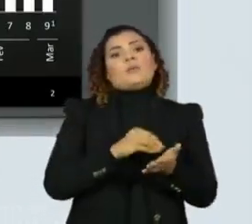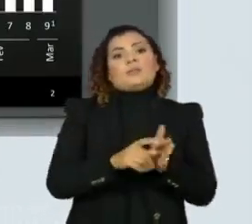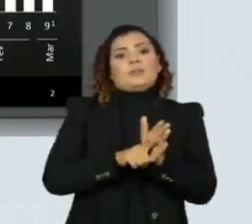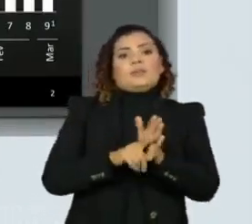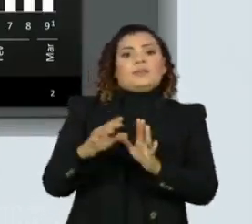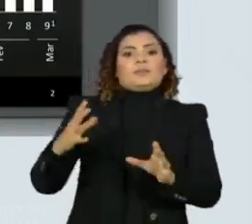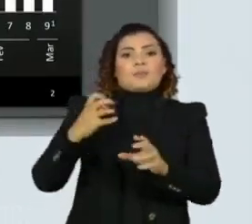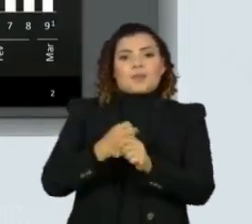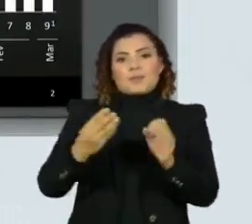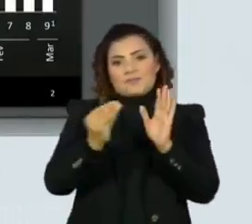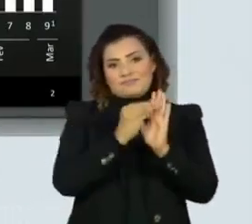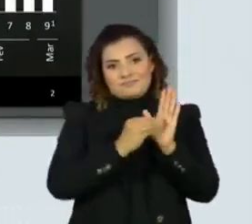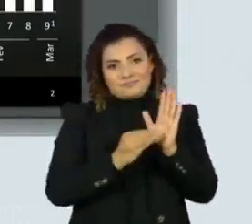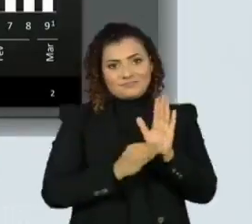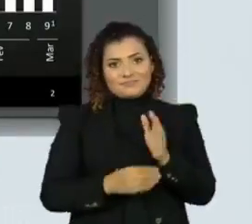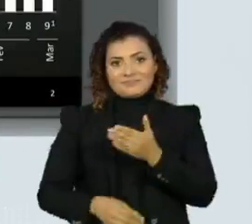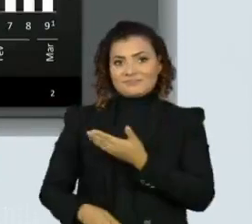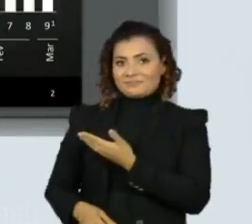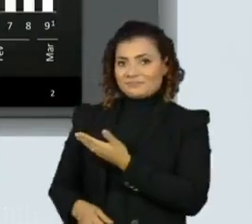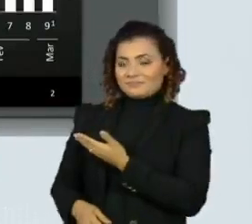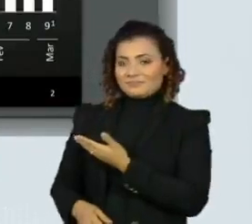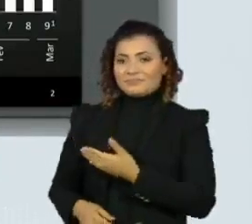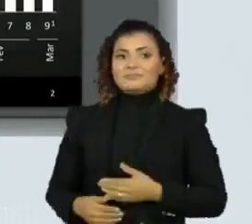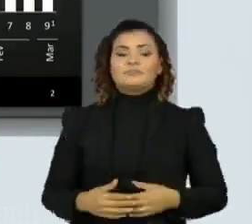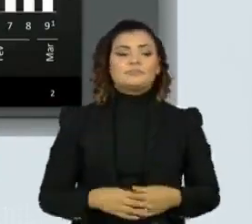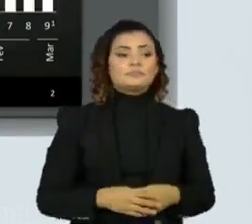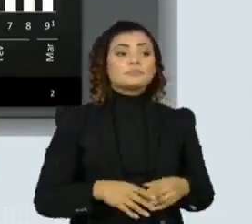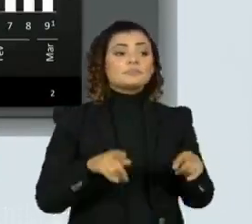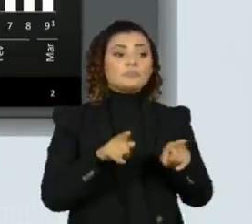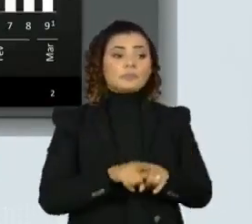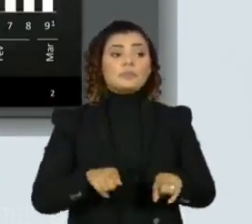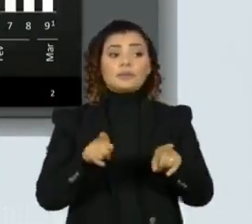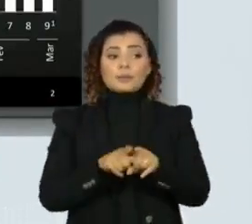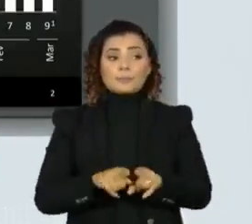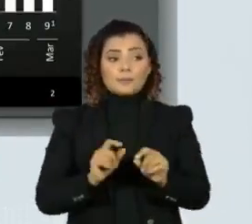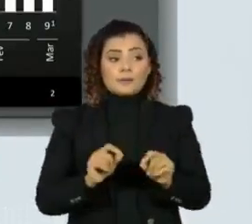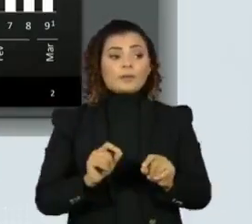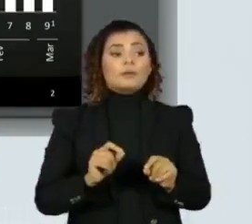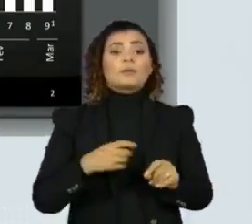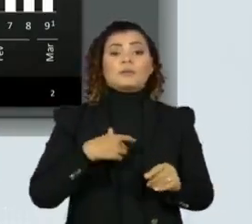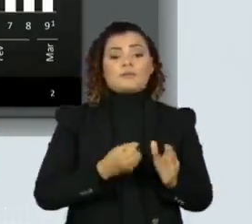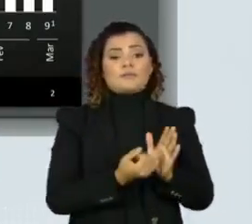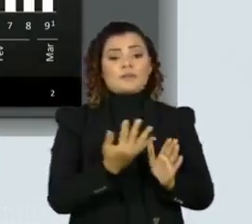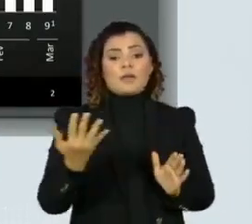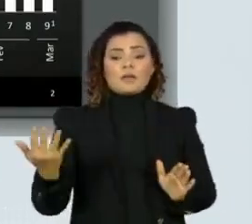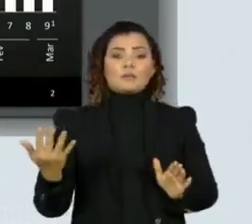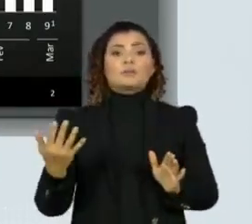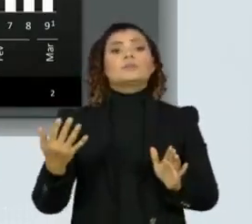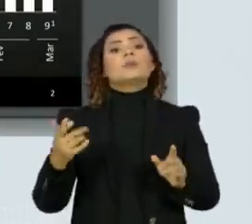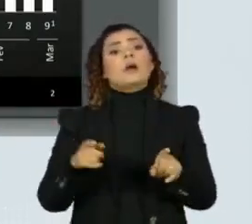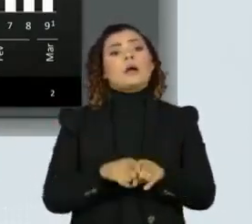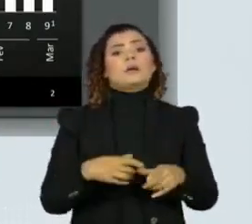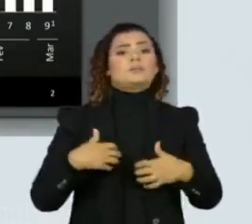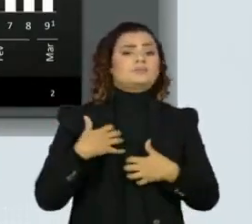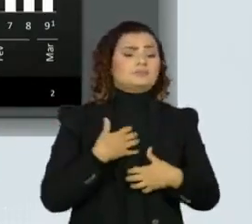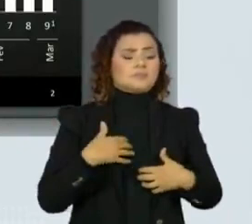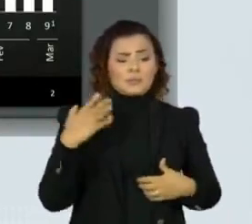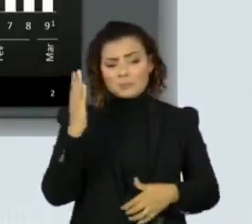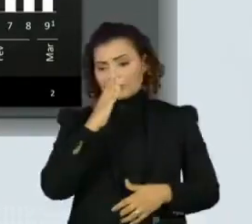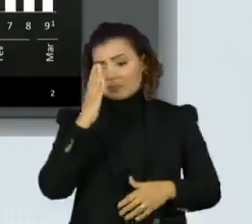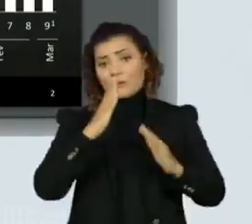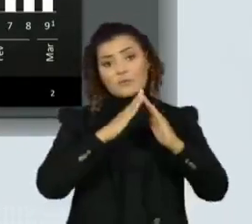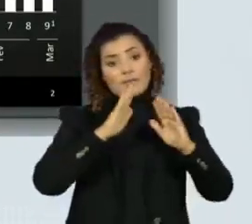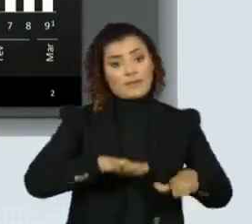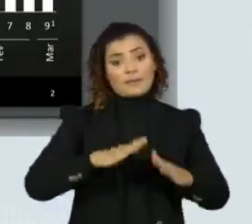computado como número de casos novos. Ao mesmo tempo, vários são aqueles que falam, bom, eu estou me sentindo mal, eu vou ficar em